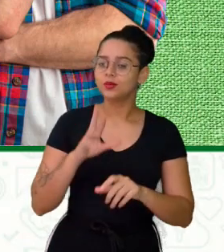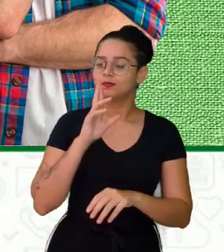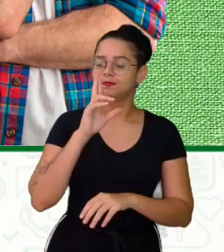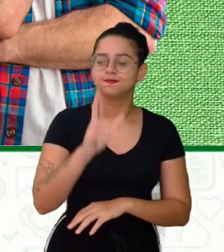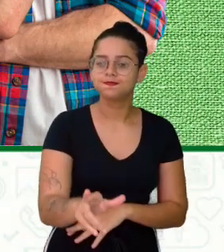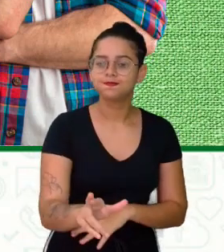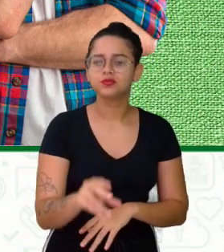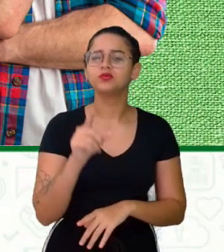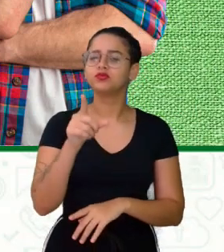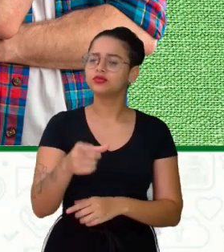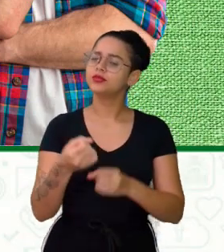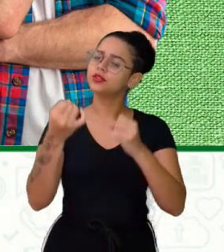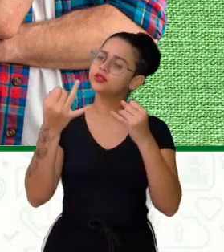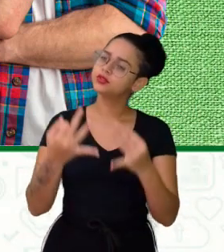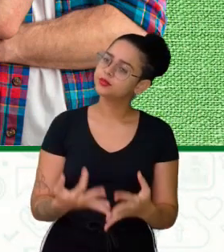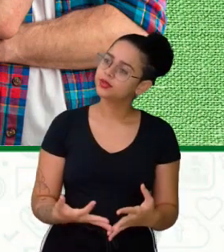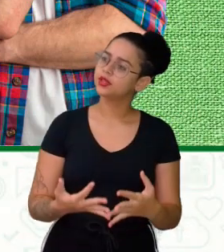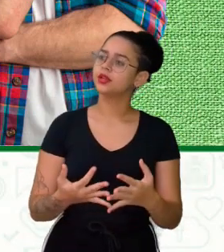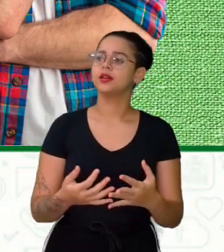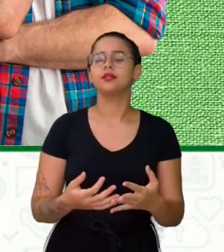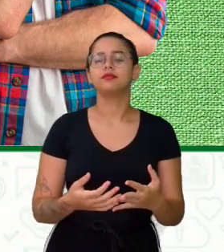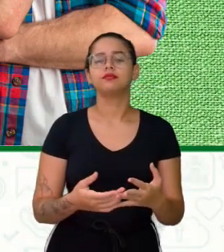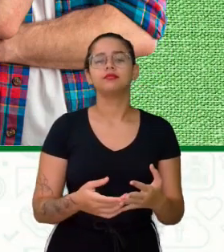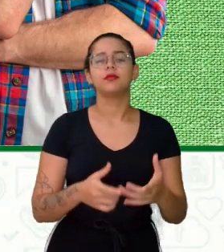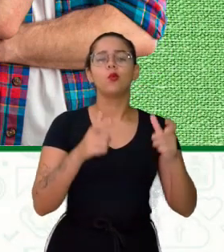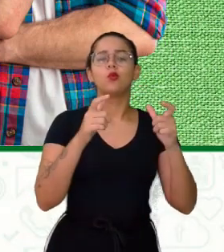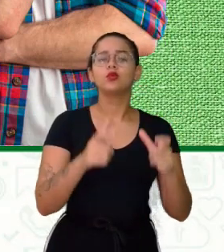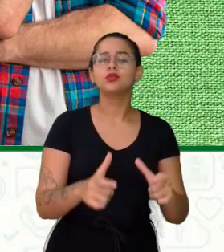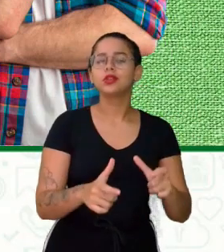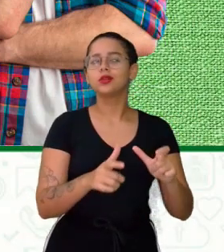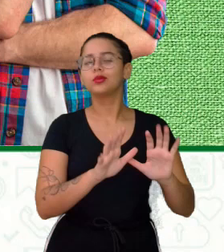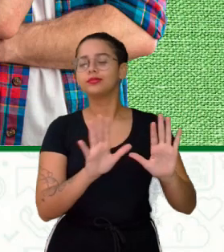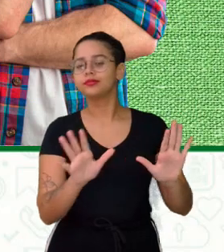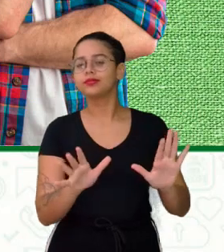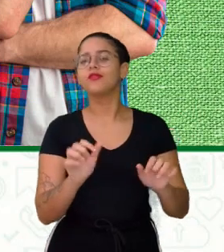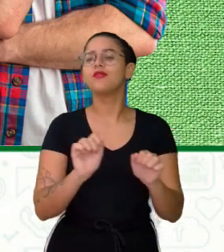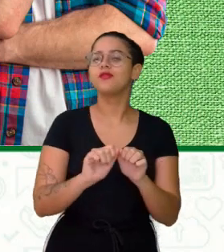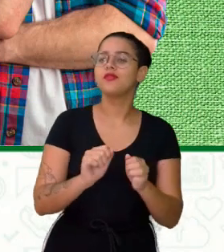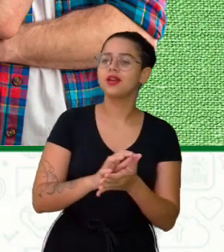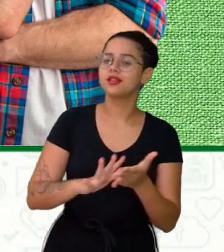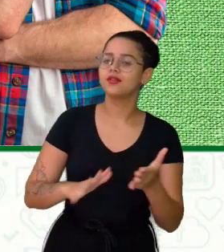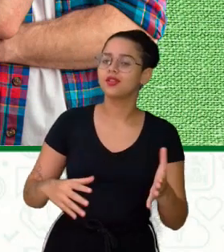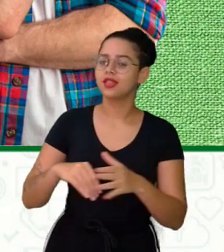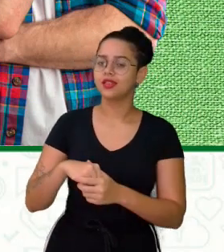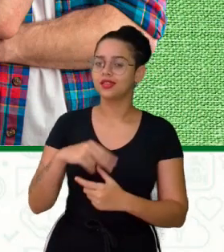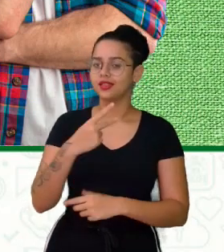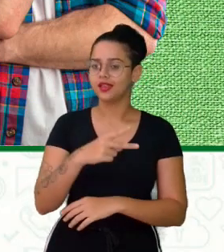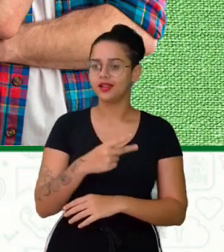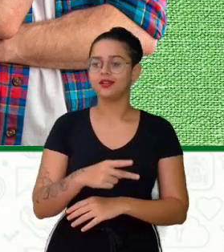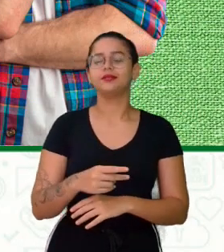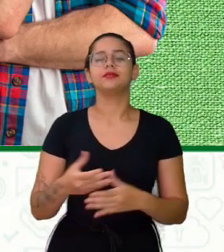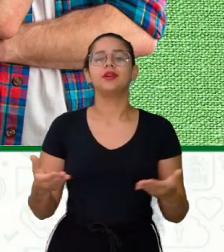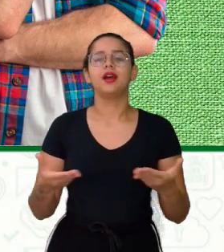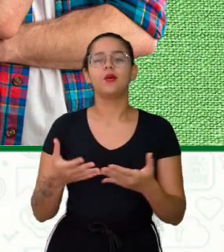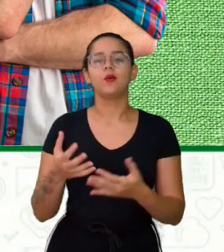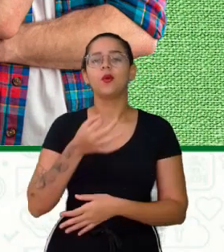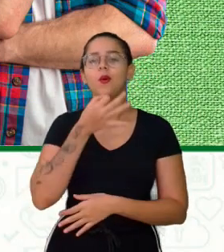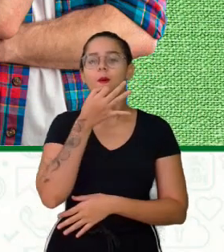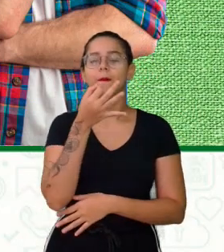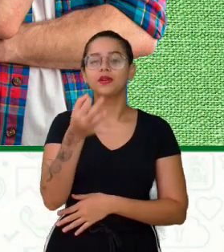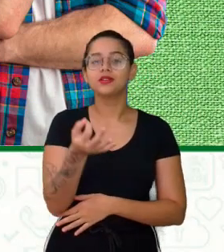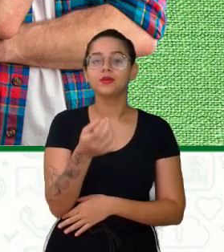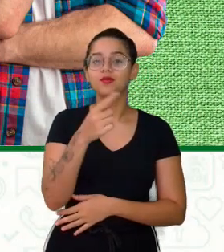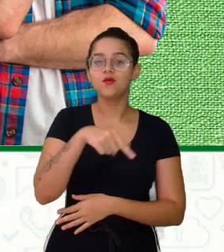Você destrincha É o setor X Que desenvolve Essas atividades Dentro dele Beleza? Fica aí Essa opção